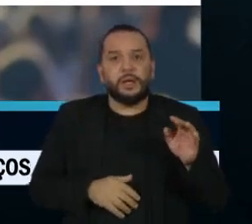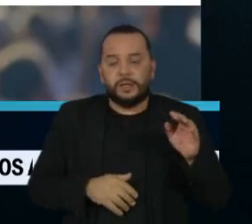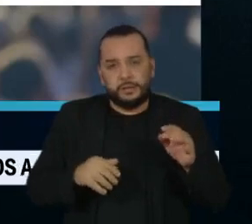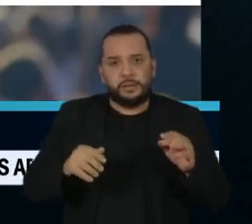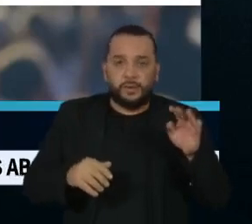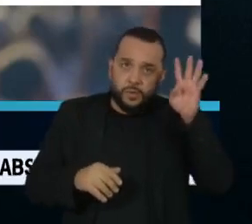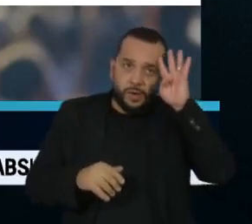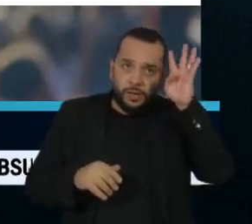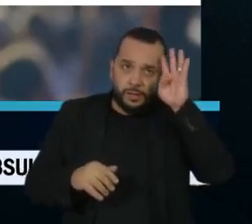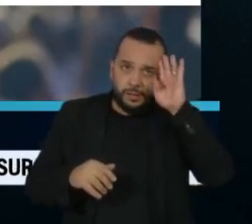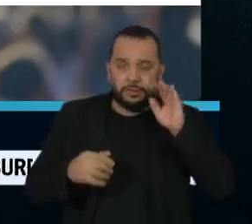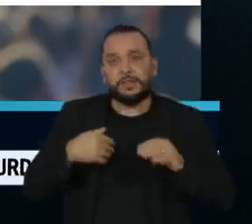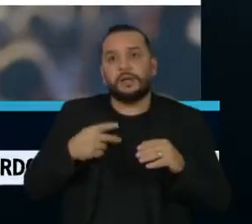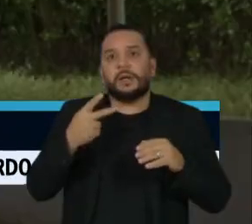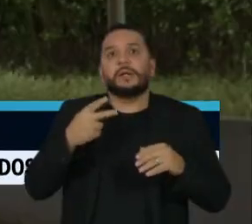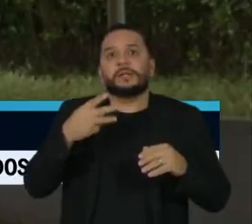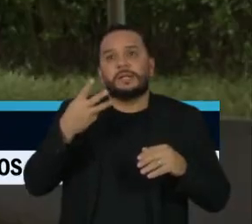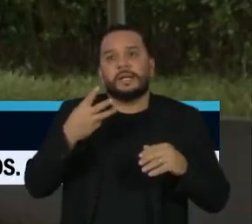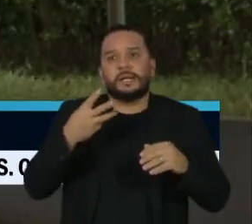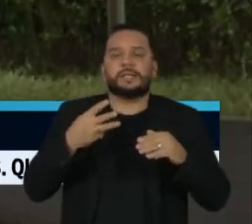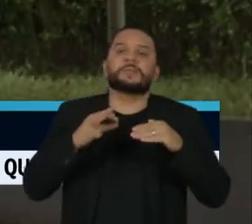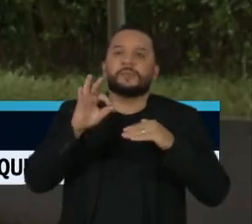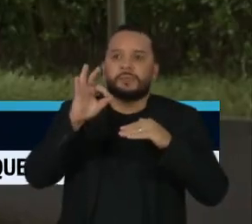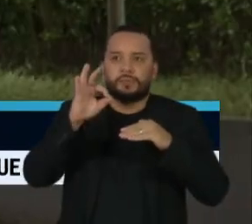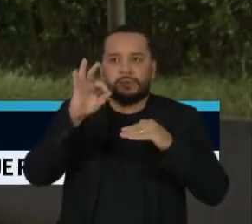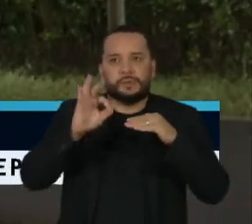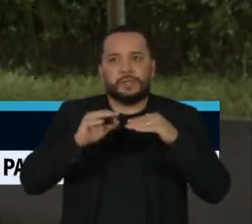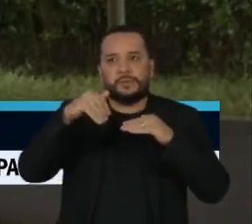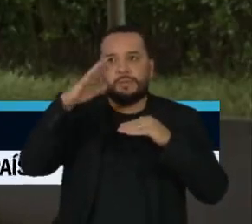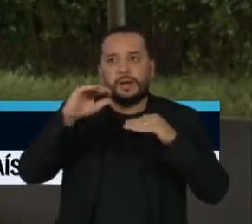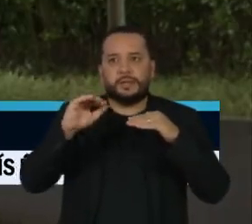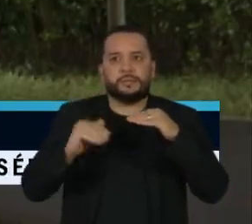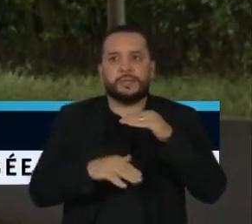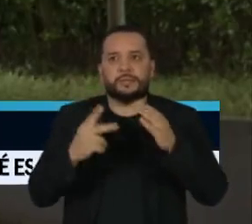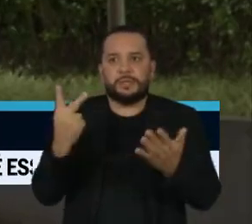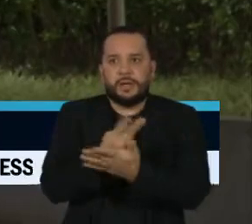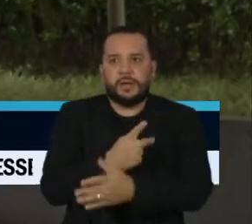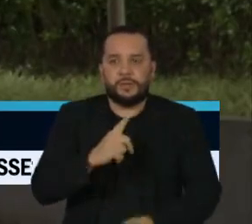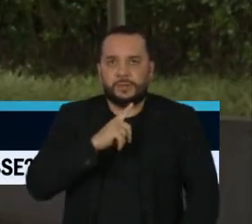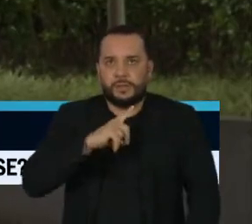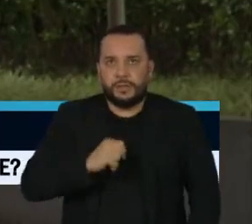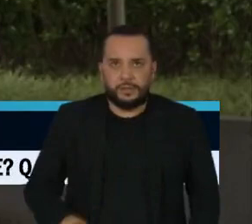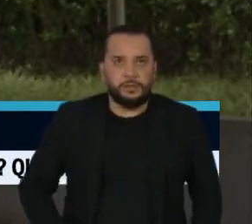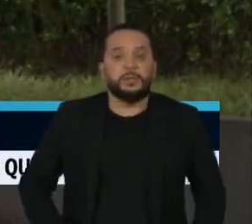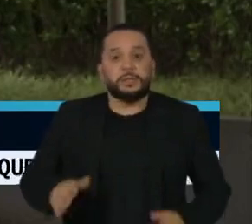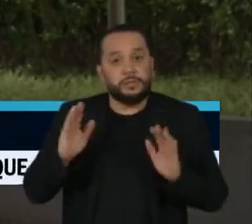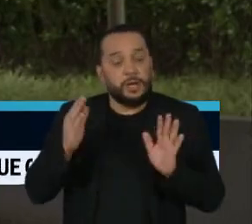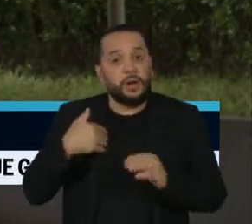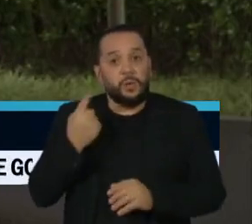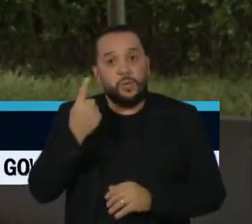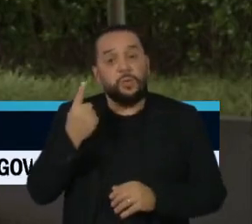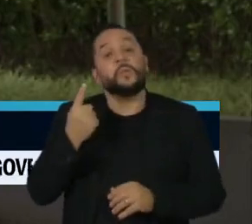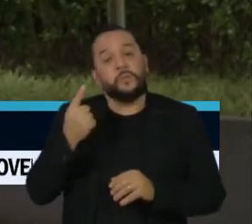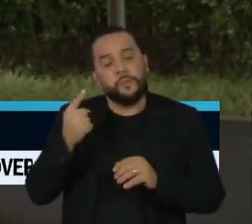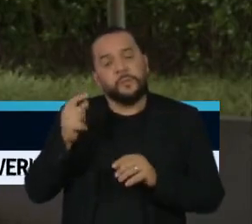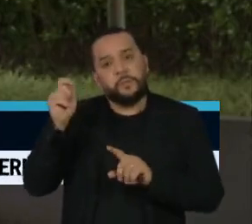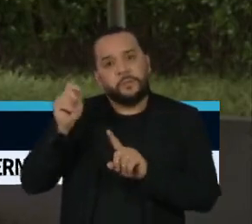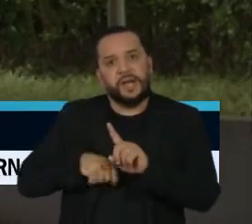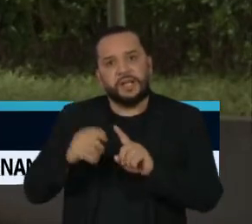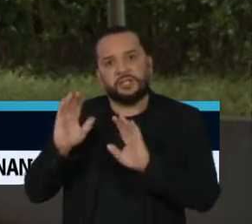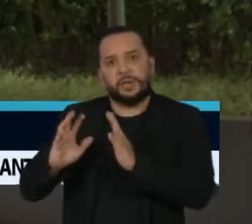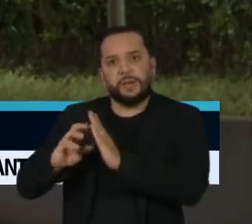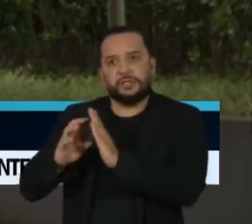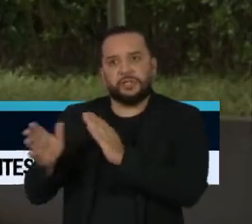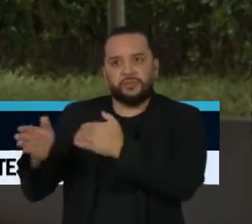3,2 pontos percentuais. Mais de um mês após o fim da janela partidária que definiu as filiações para a eleição deste ano, as